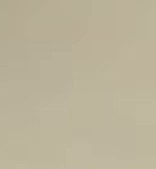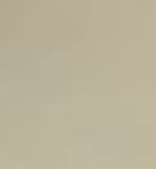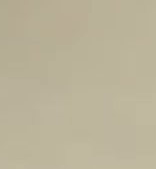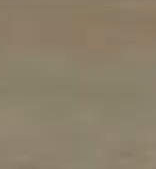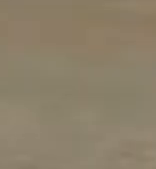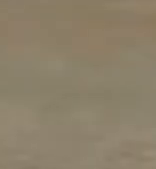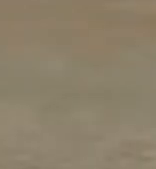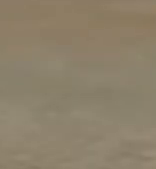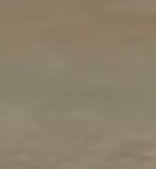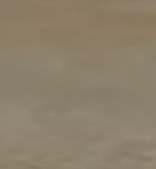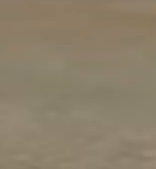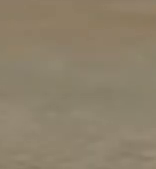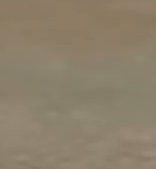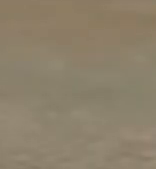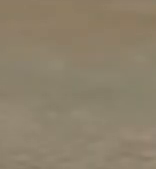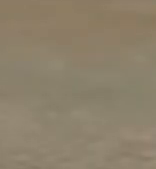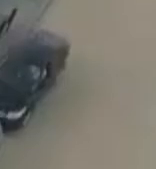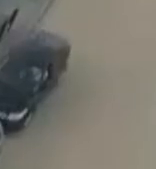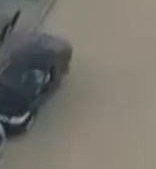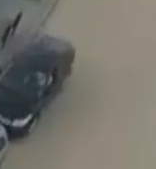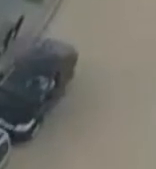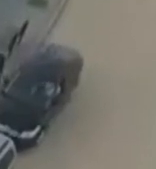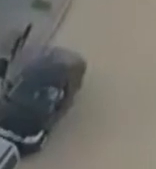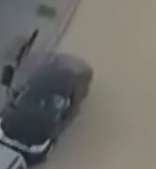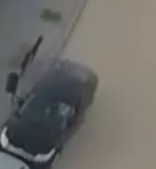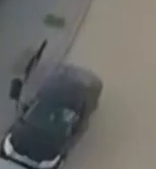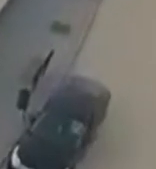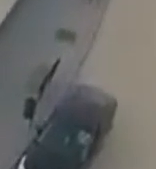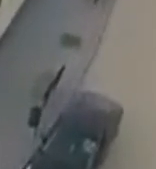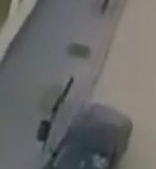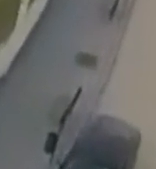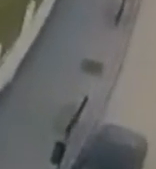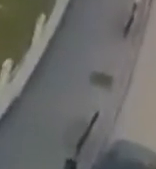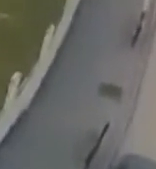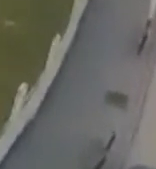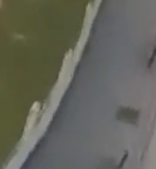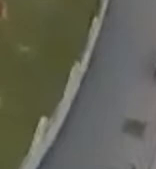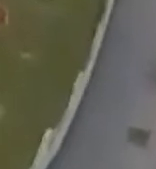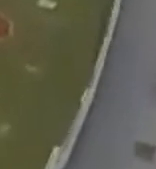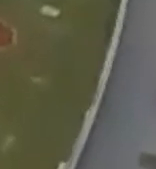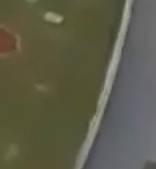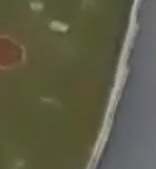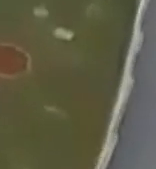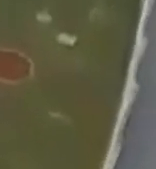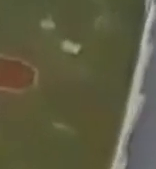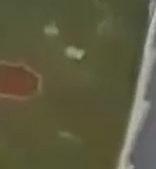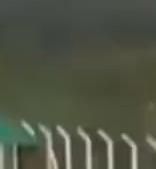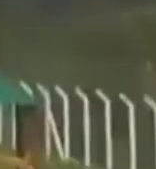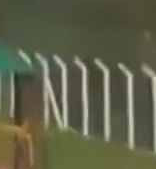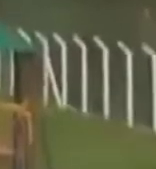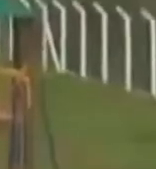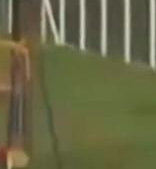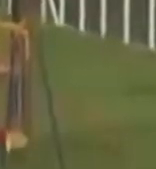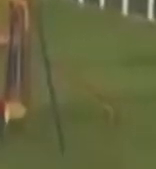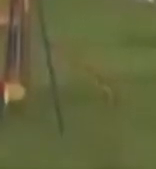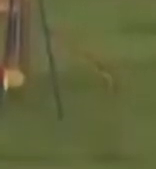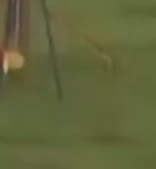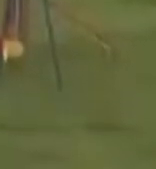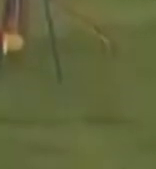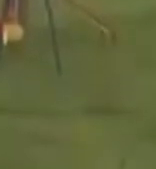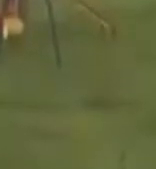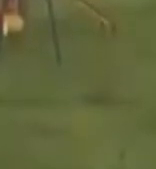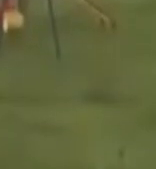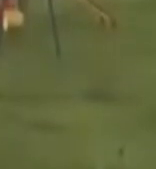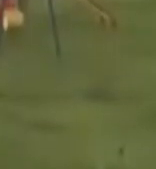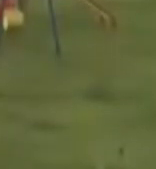escolas, em diferentes bairros, como o CDI Dorvalina Fachini, no bairro 7 de setembro, o CDI Tempos